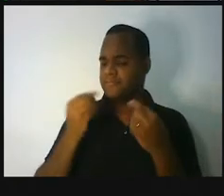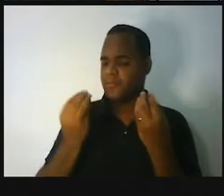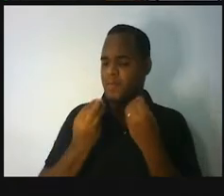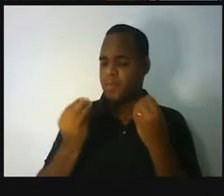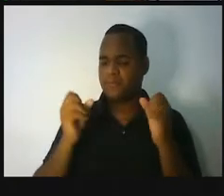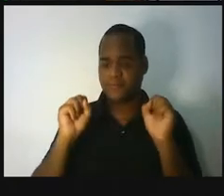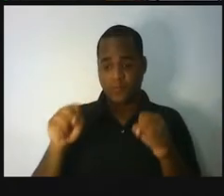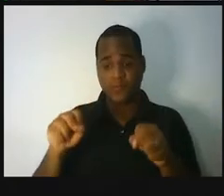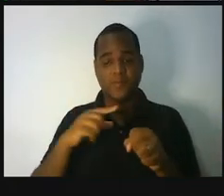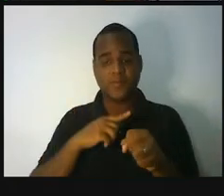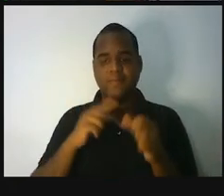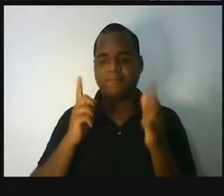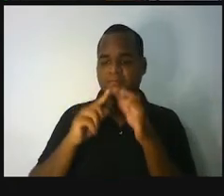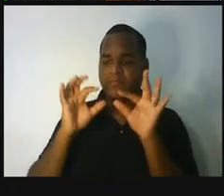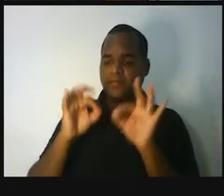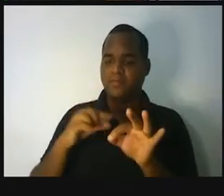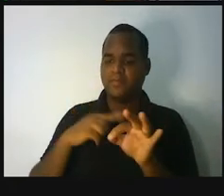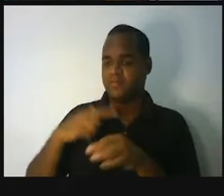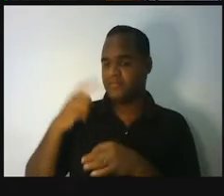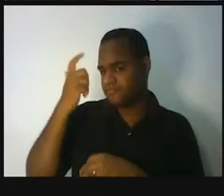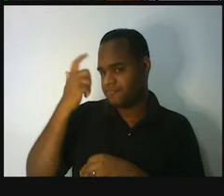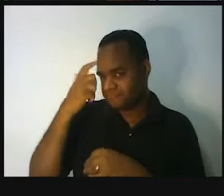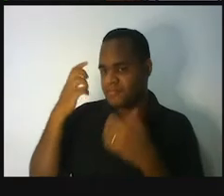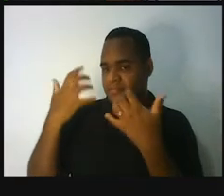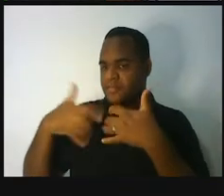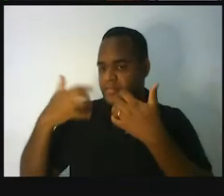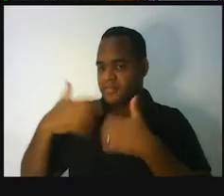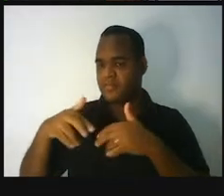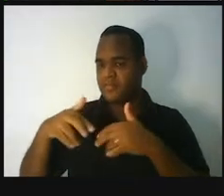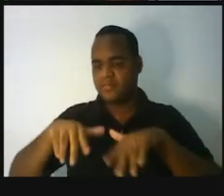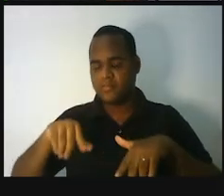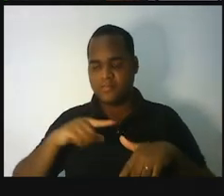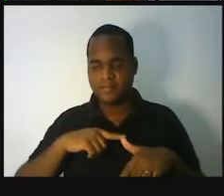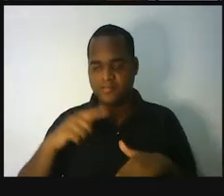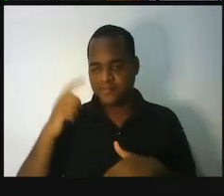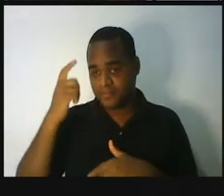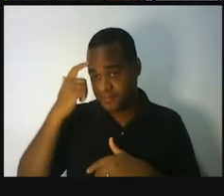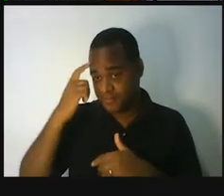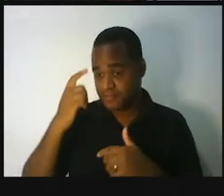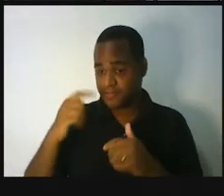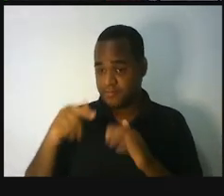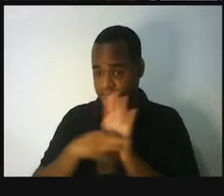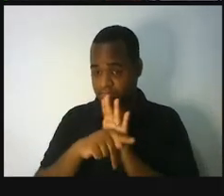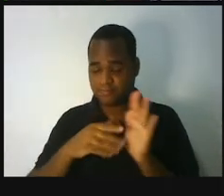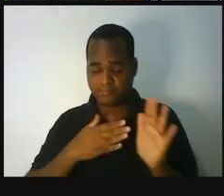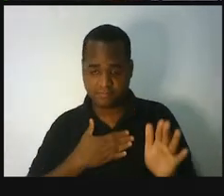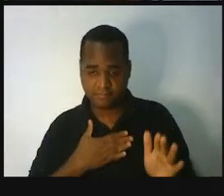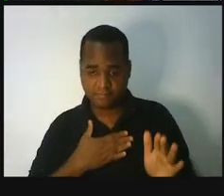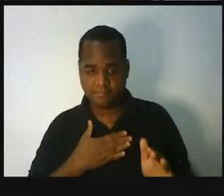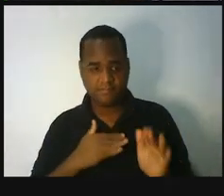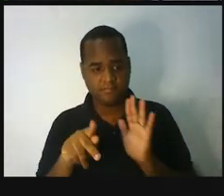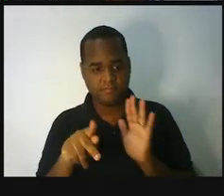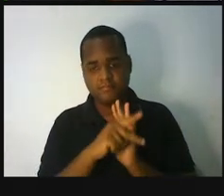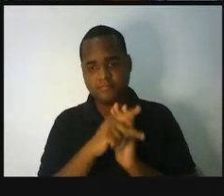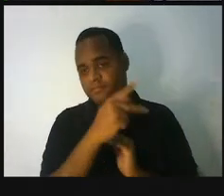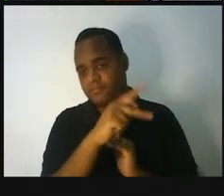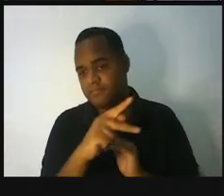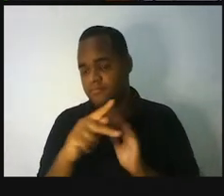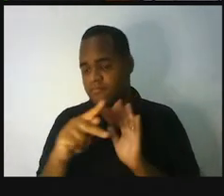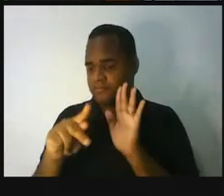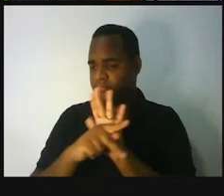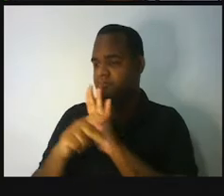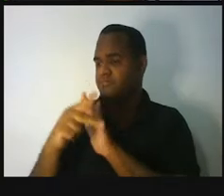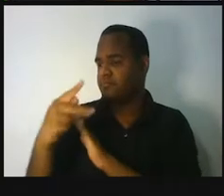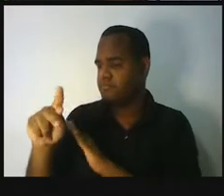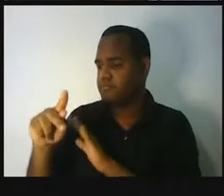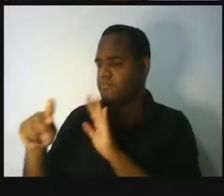construção de um pensamento. Afinal, a matemática, ela é minha, ela é sua, ela é